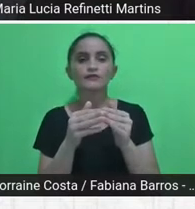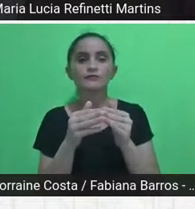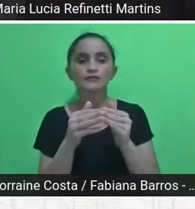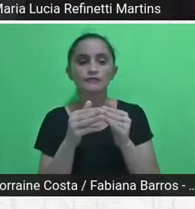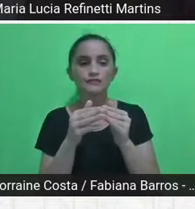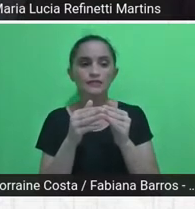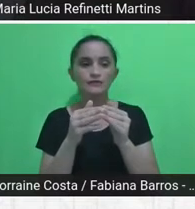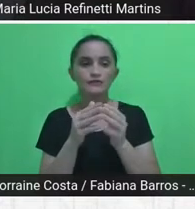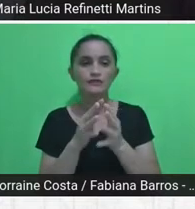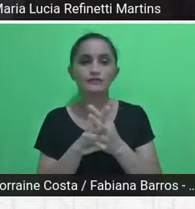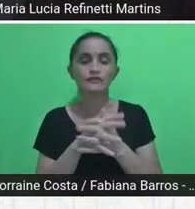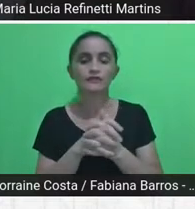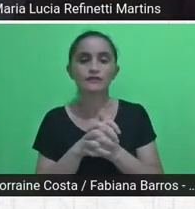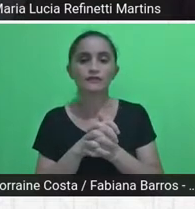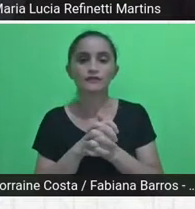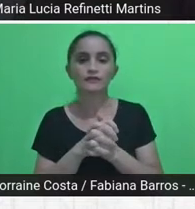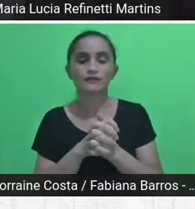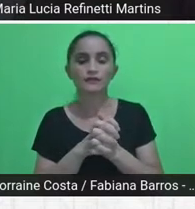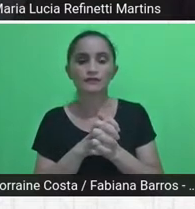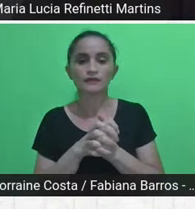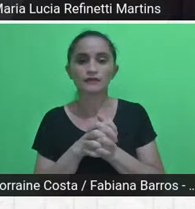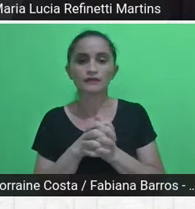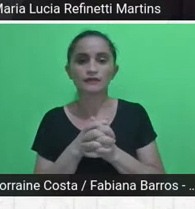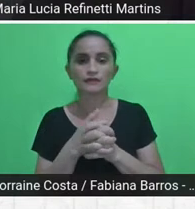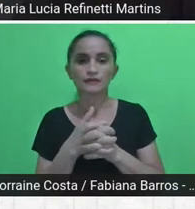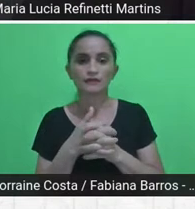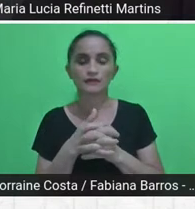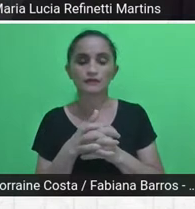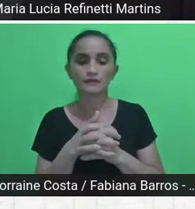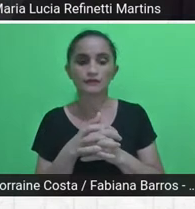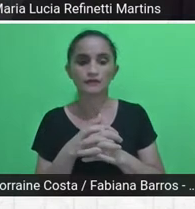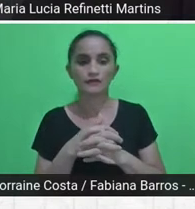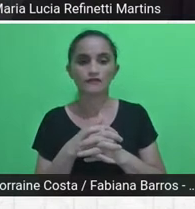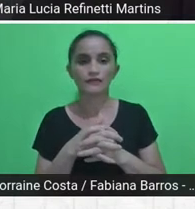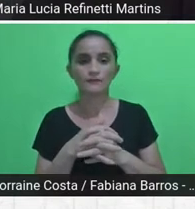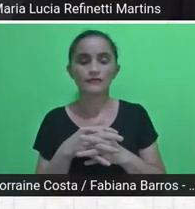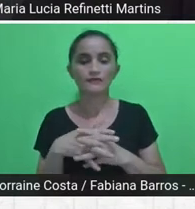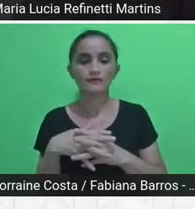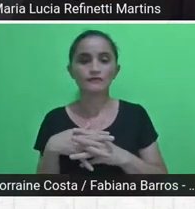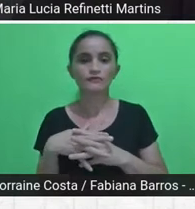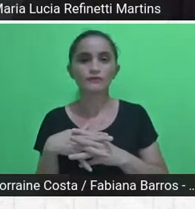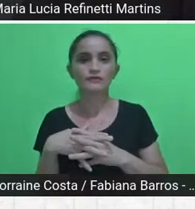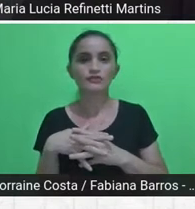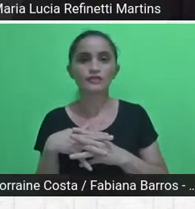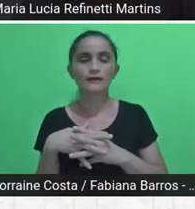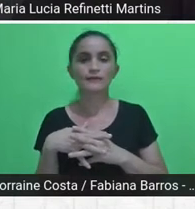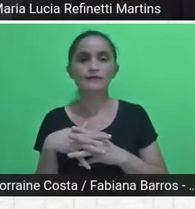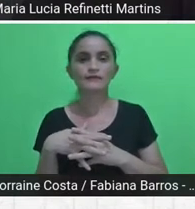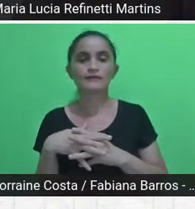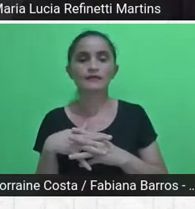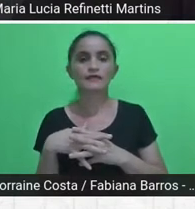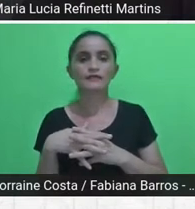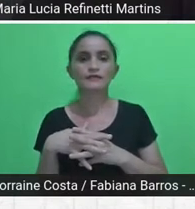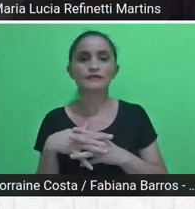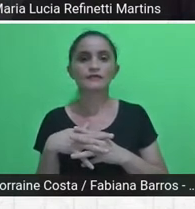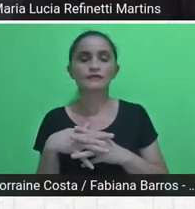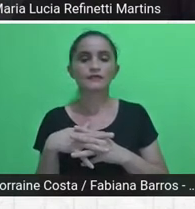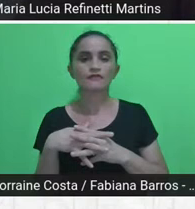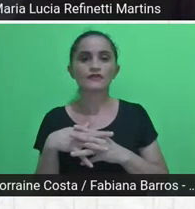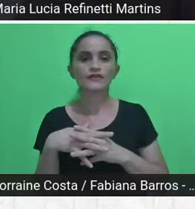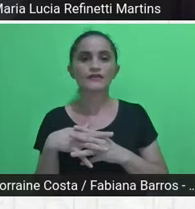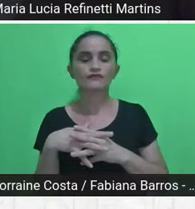Então, enfim, não é o caso de, não vai dar tempo de entrar exatamente em detalhe,